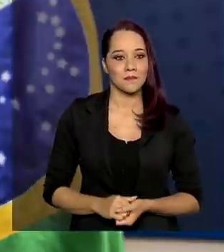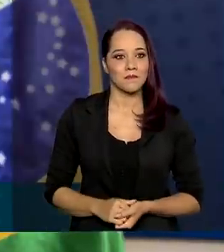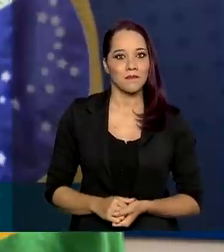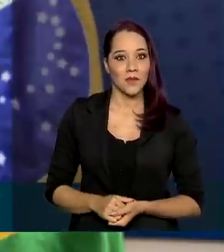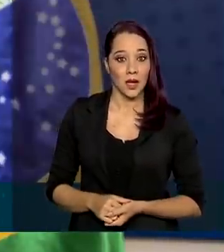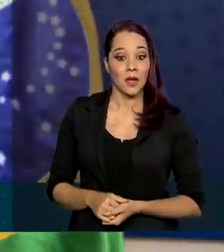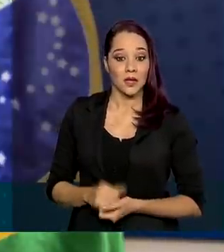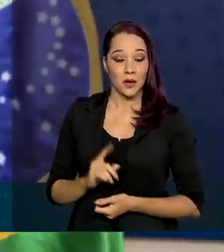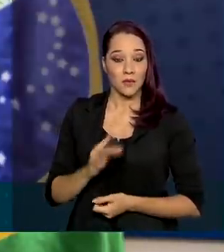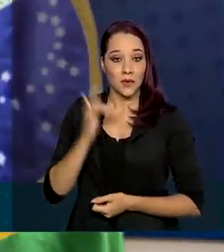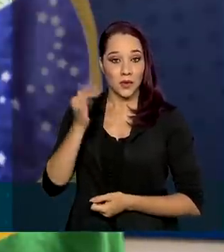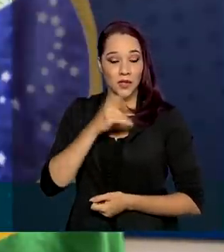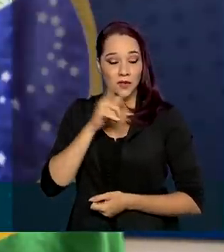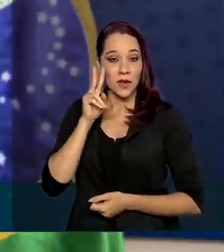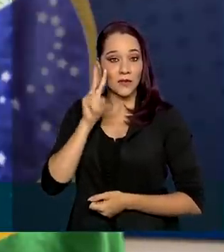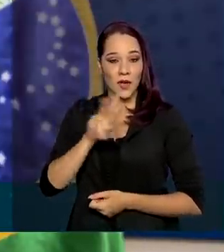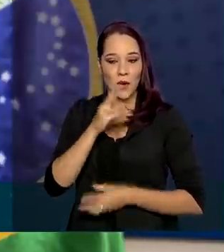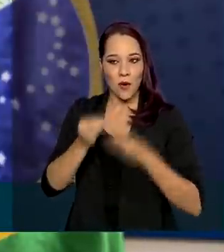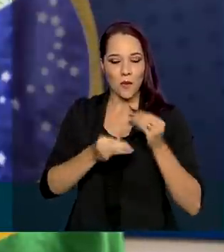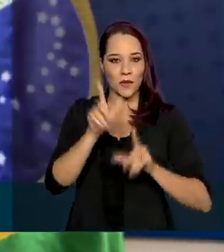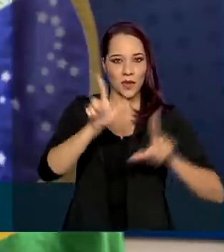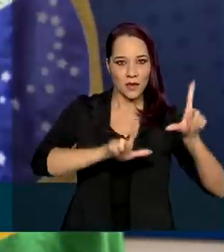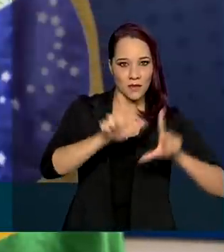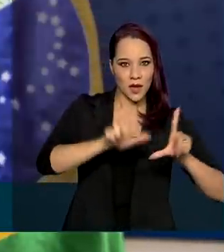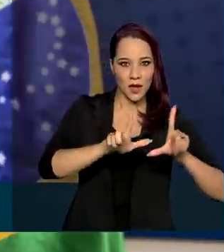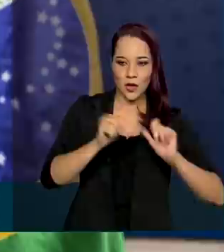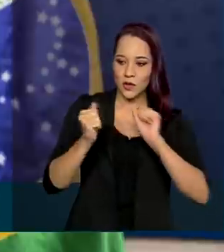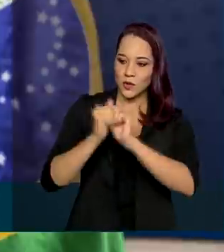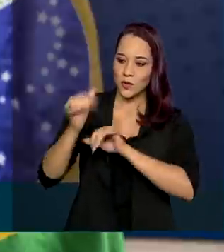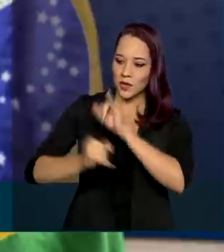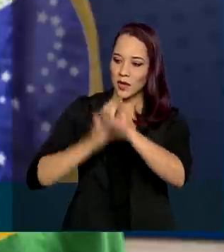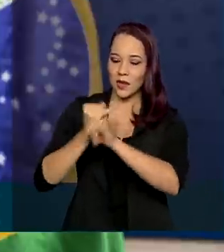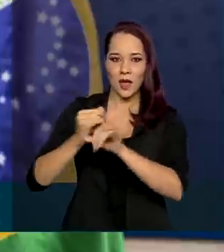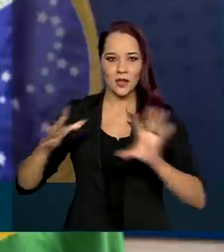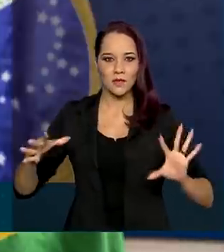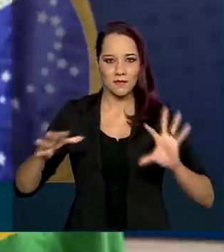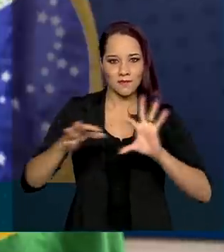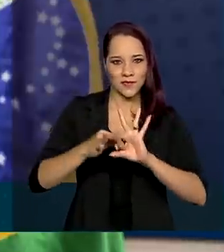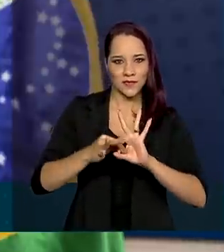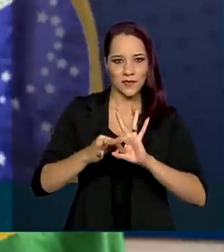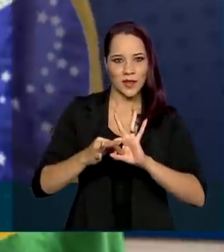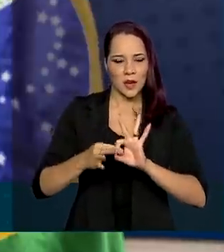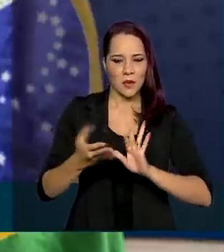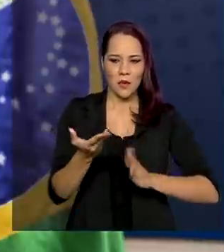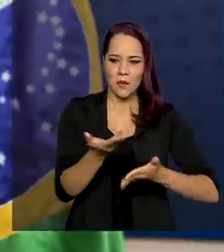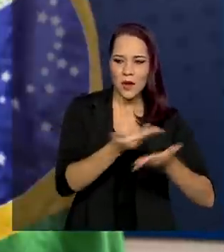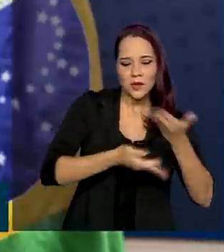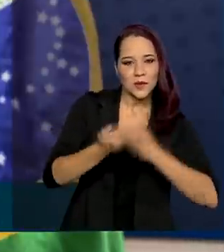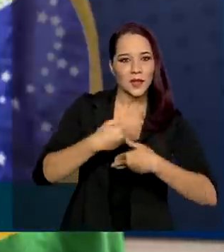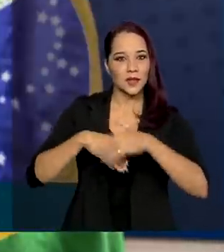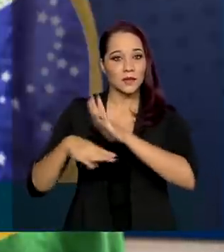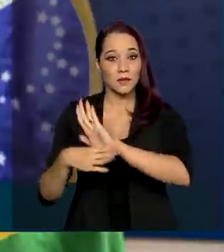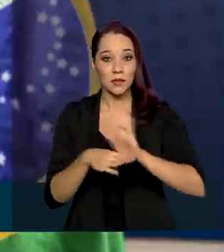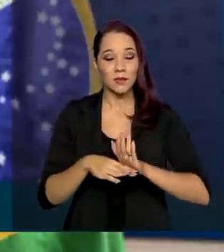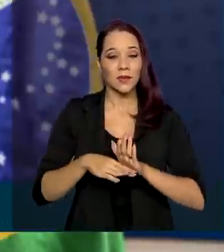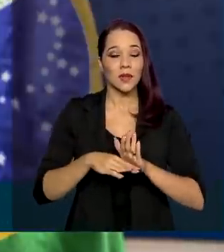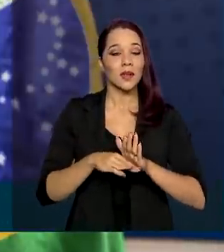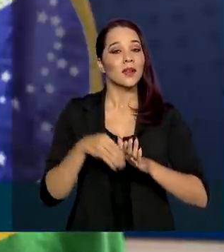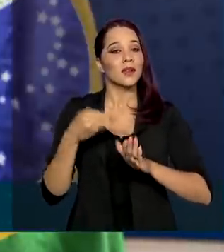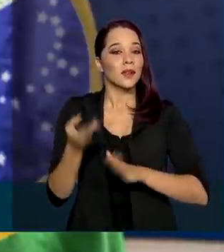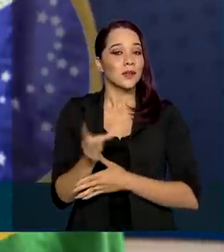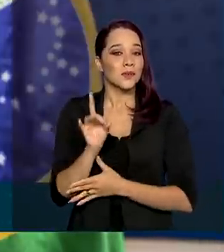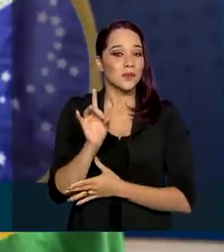integração da internet com a TV aberta, um ajudando o outro, socorrendo o outro e que isso